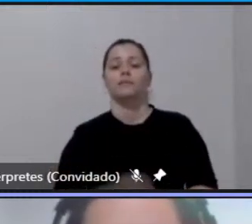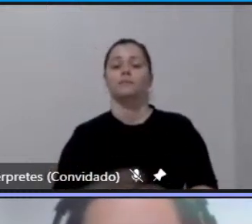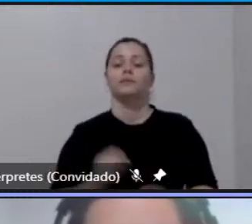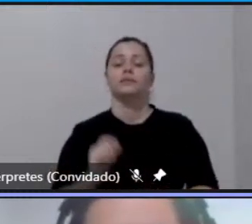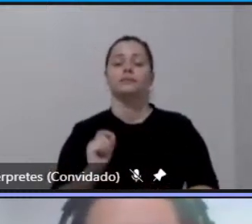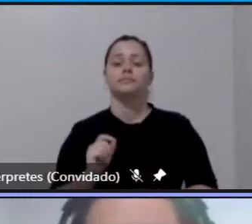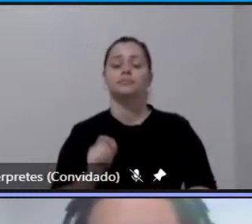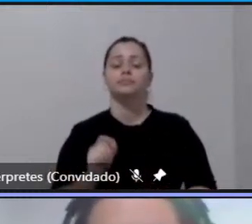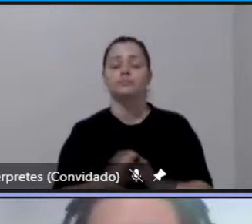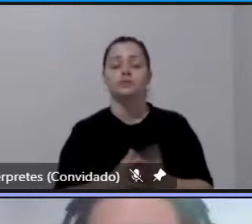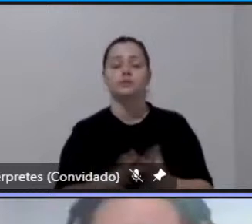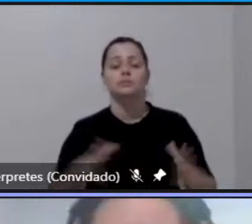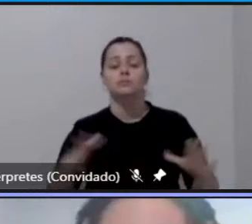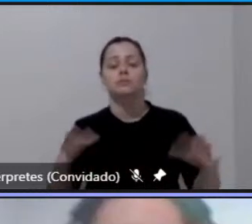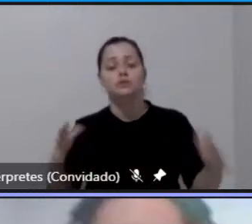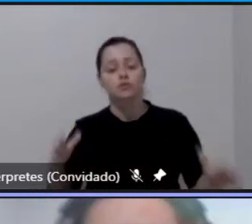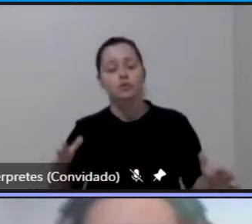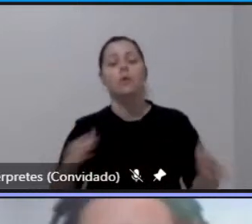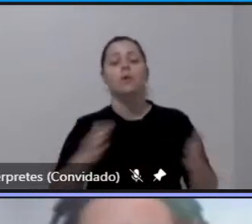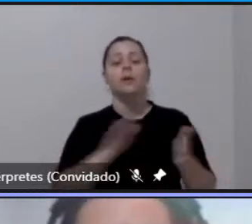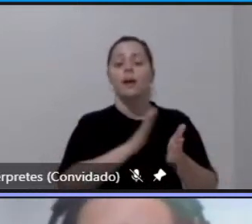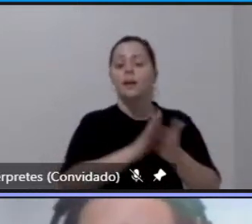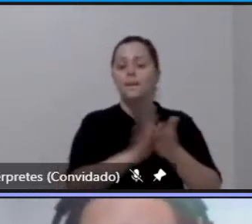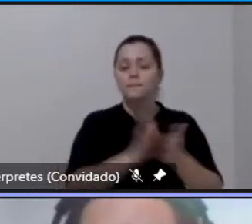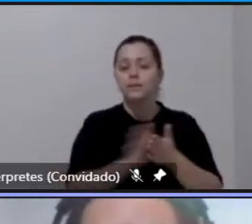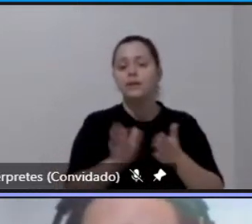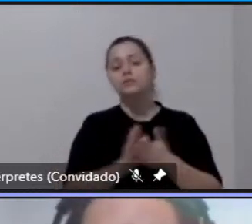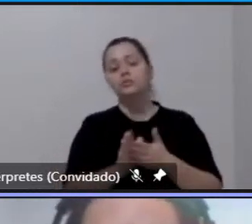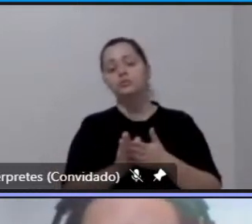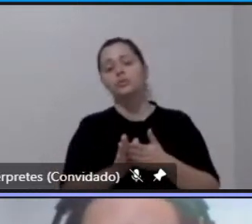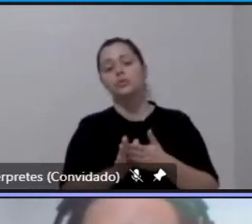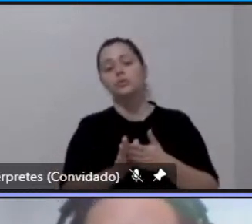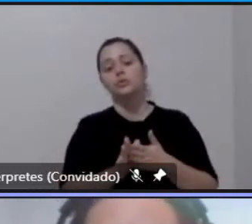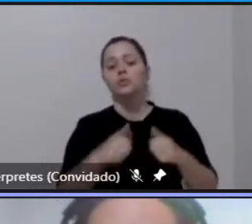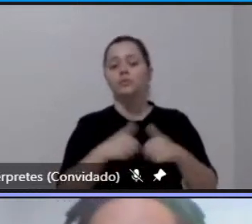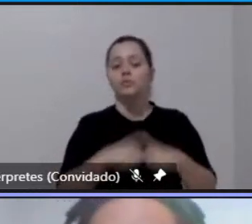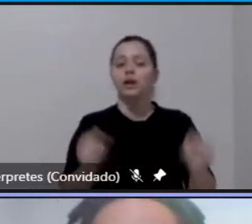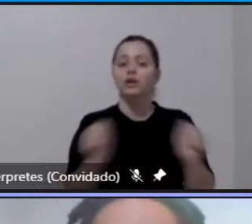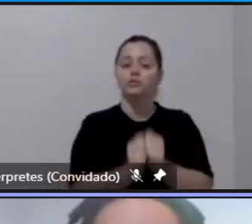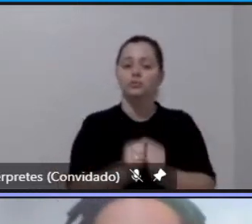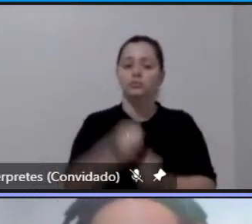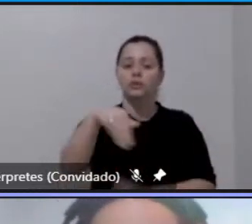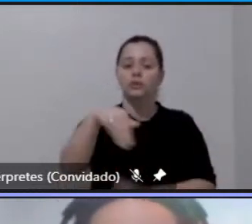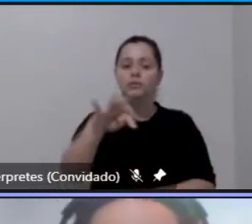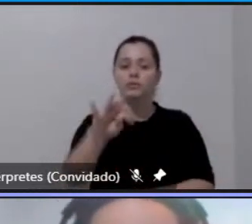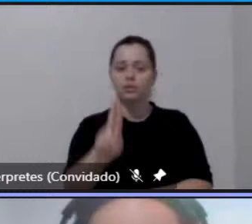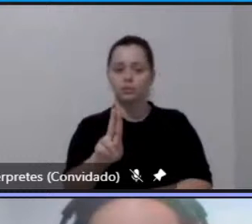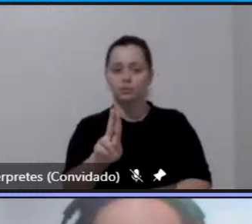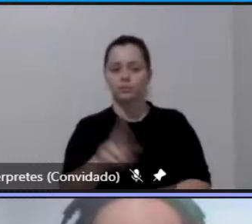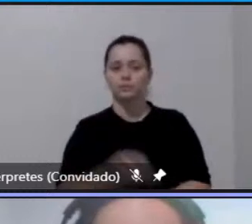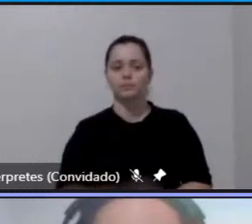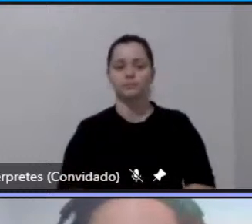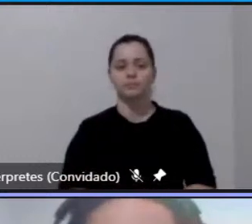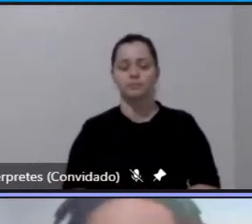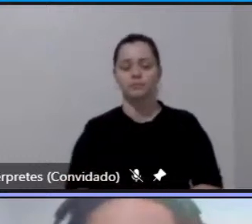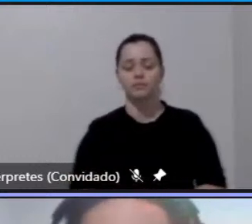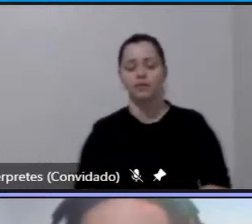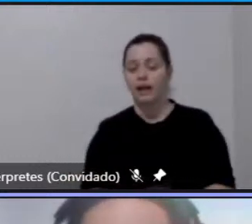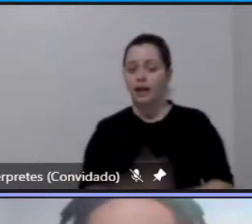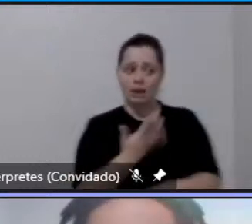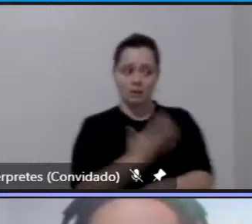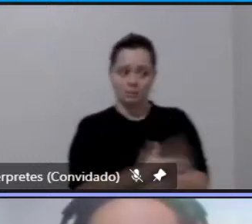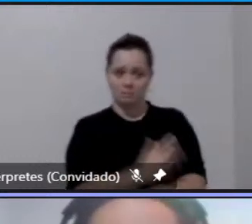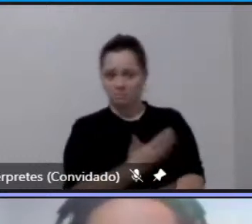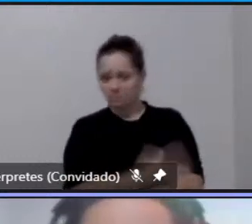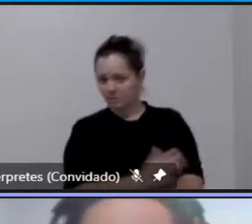metropolitana do vale passou a ser de competência da MTU na prática não mudou nada